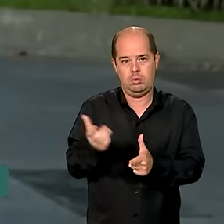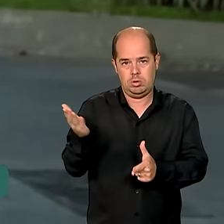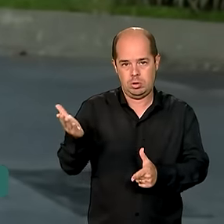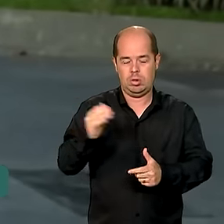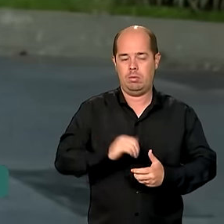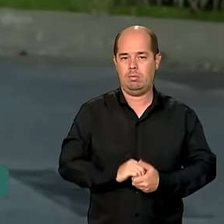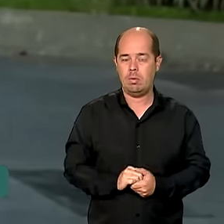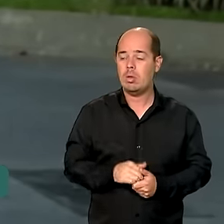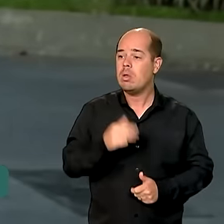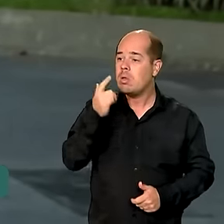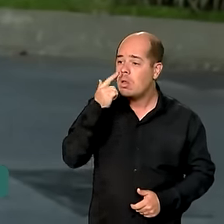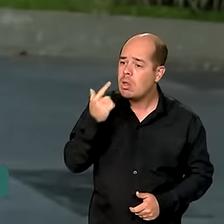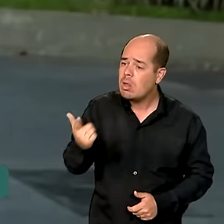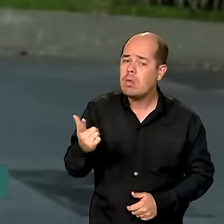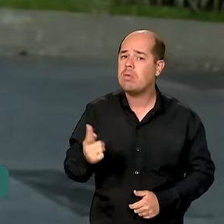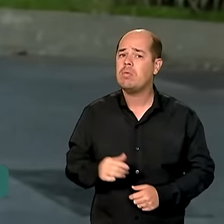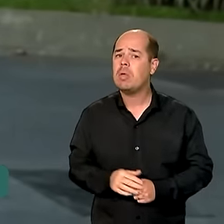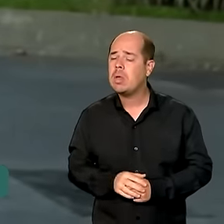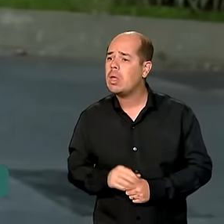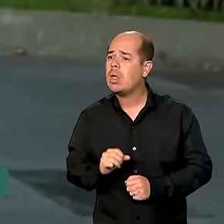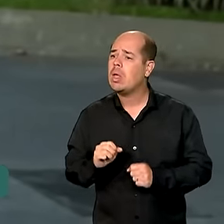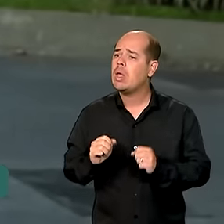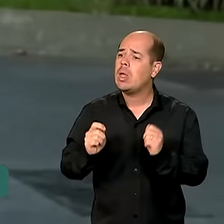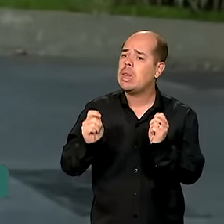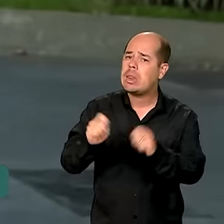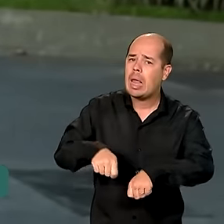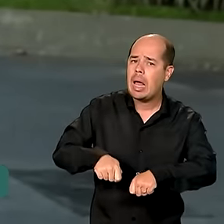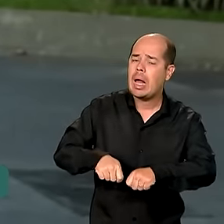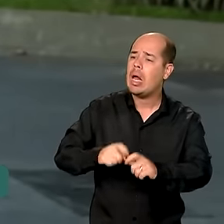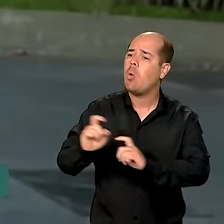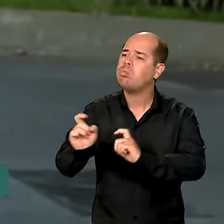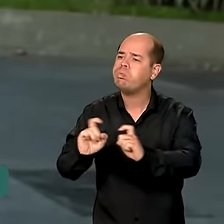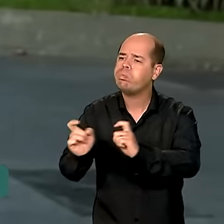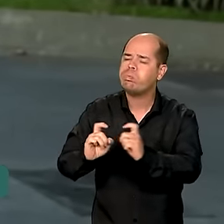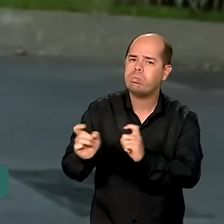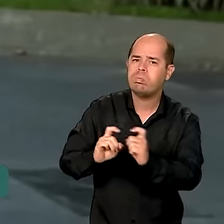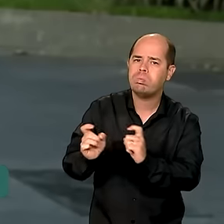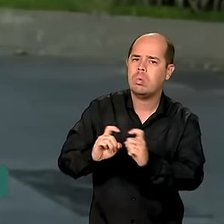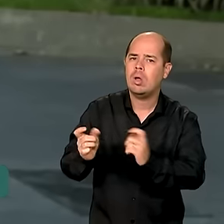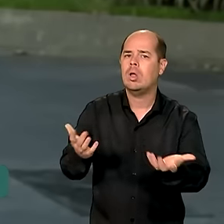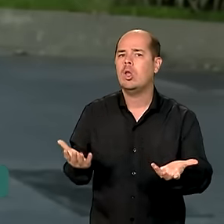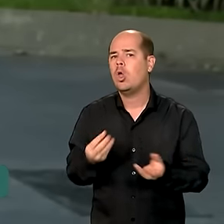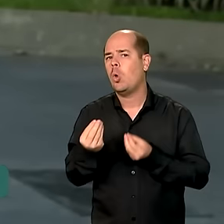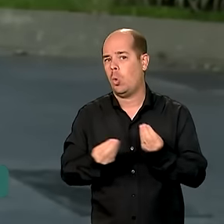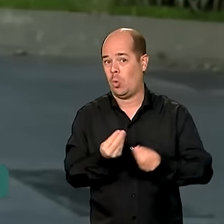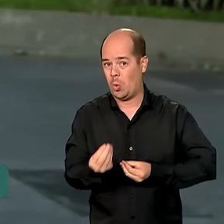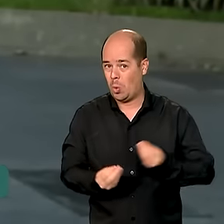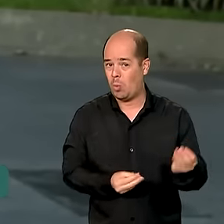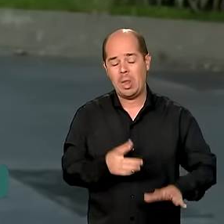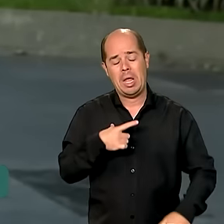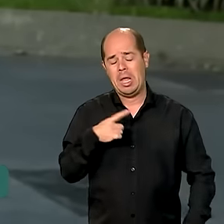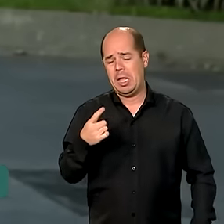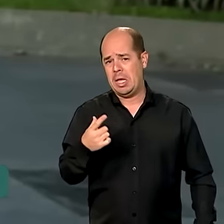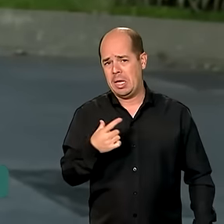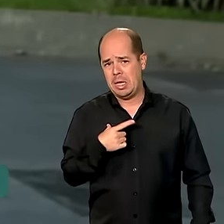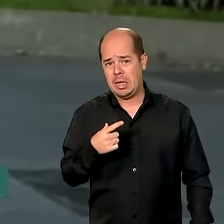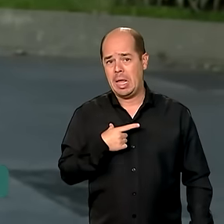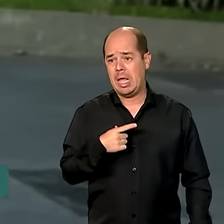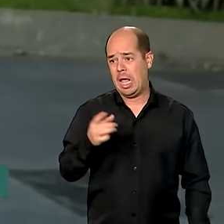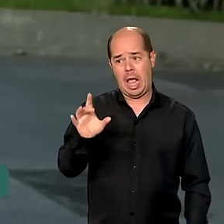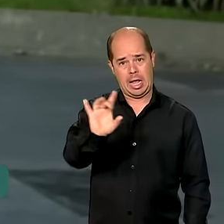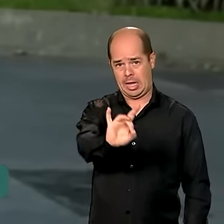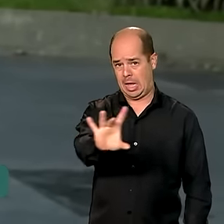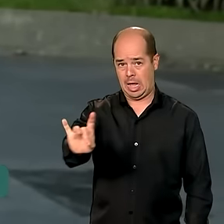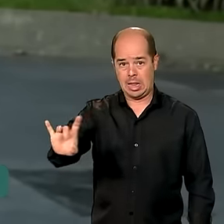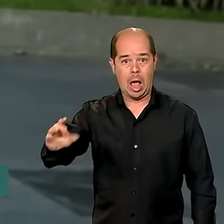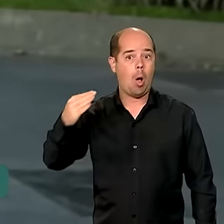conhecer as opções, as possibilidades de renegociação. As condições são variáveis, são definidas por cada uma da